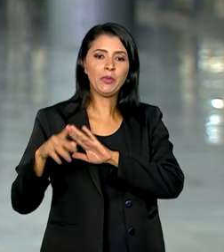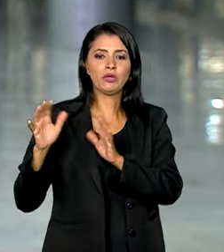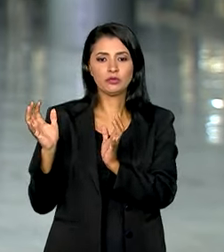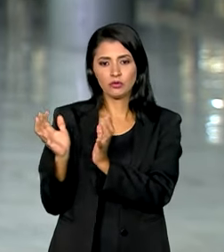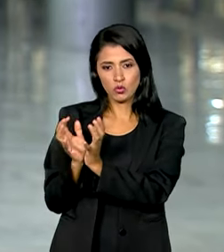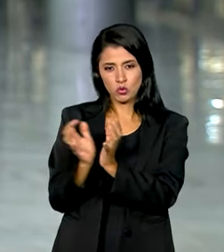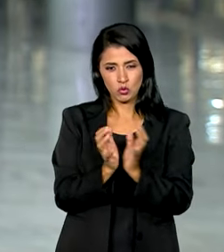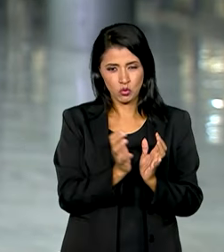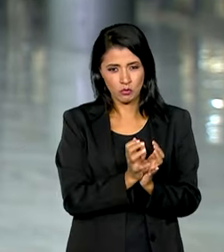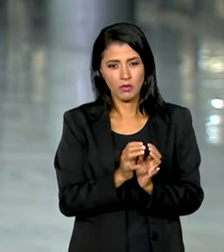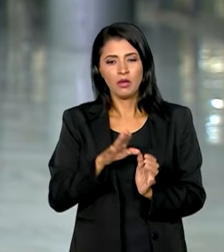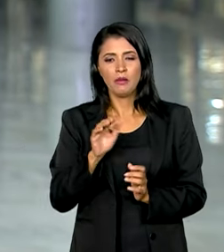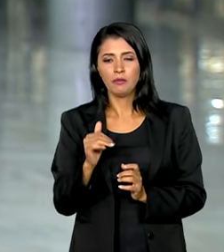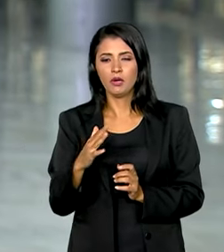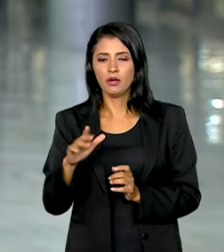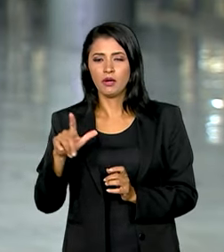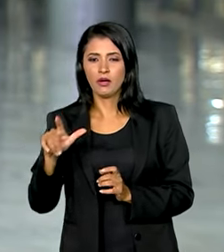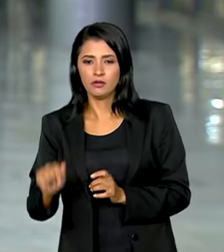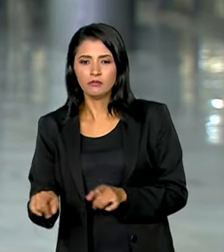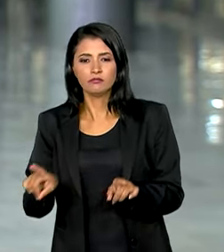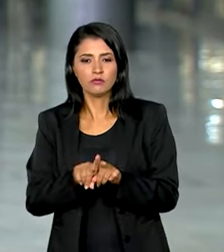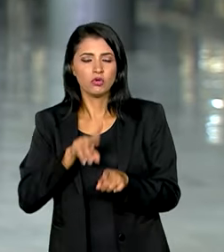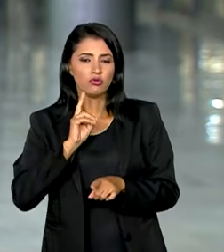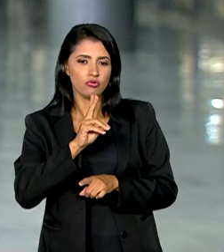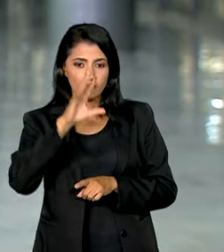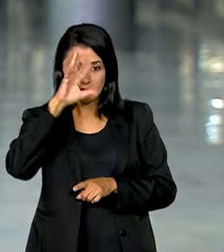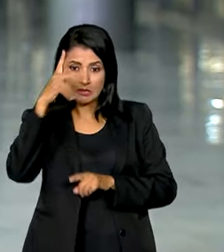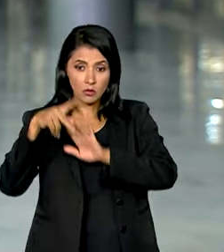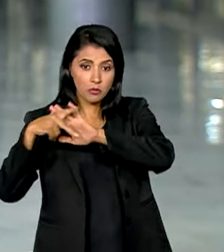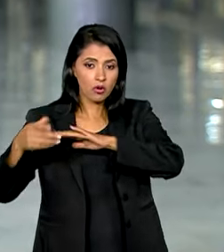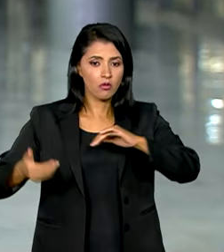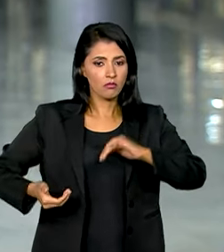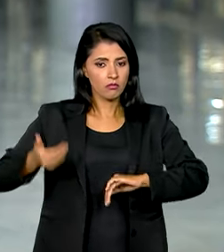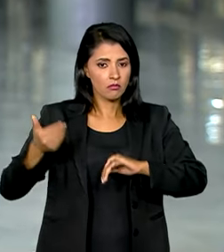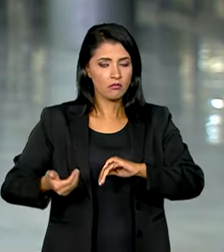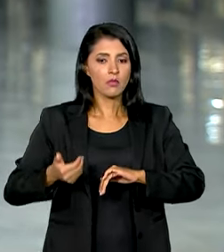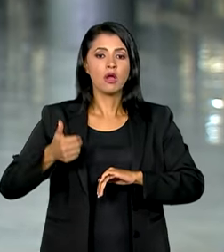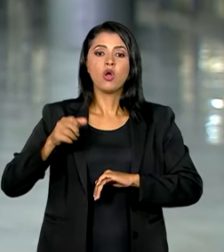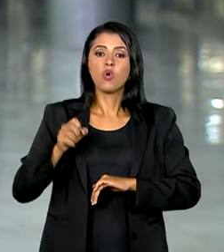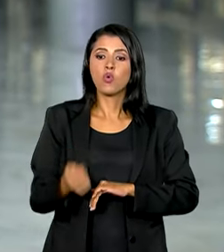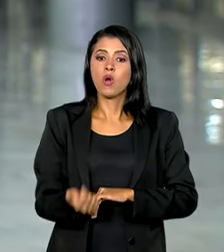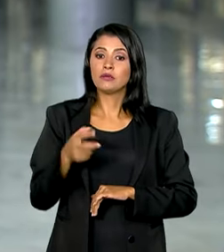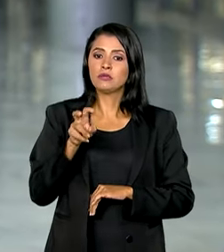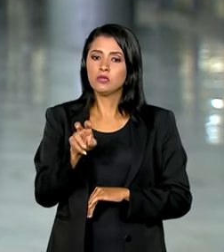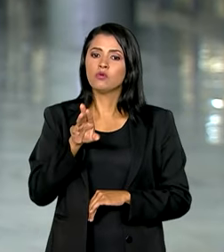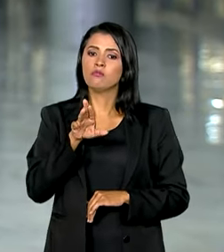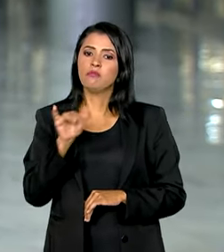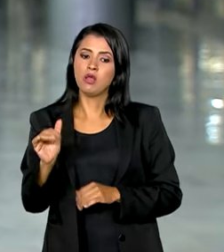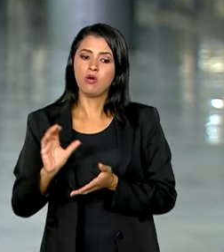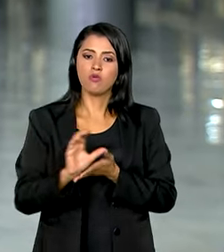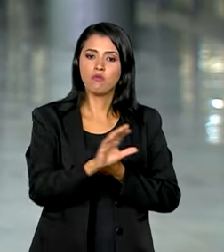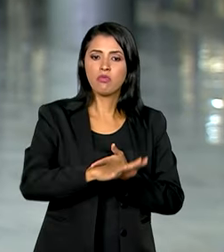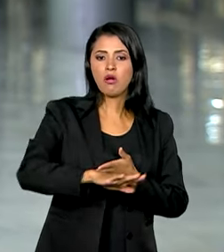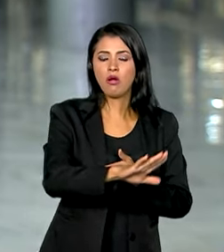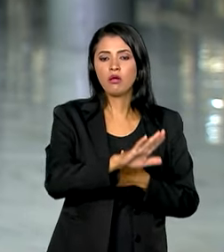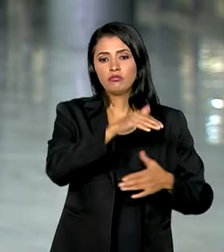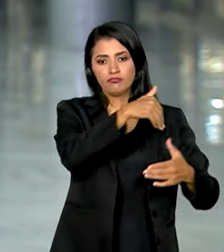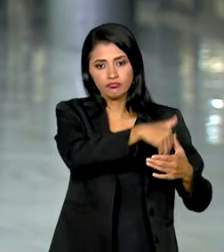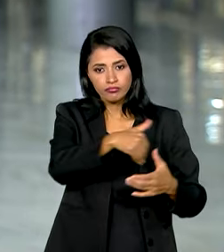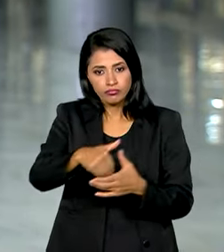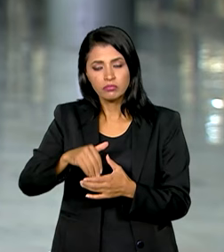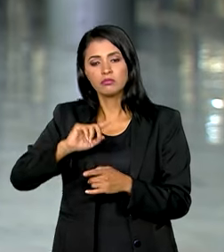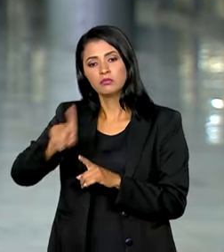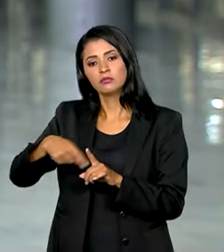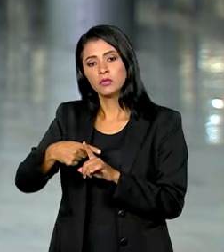também manteve a decisão do Congresso em destinar quase R 5 bilhões para o fundo eleitoral, além dos